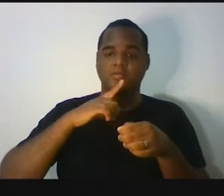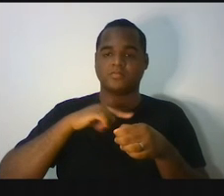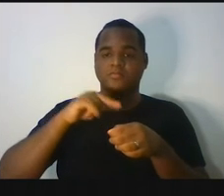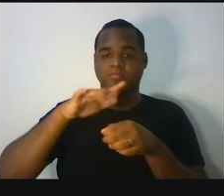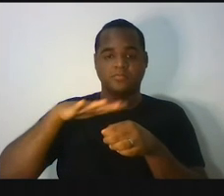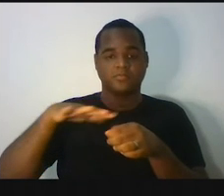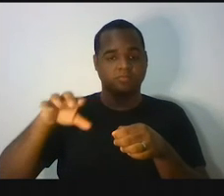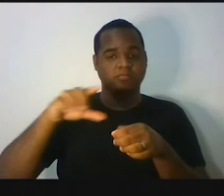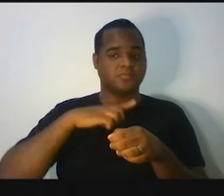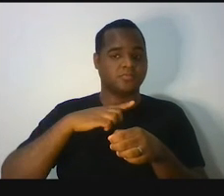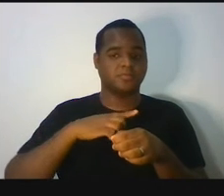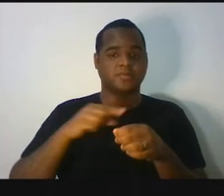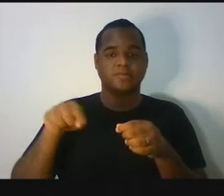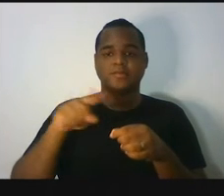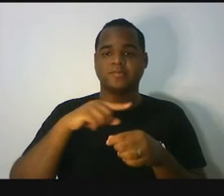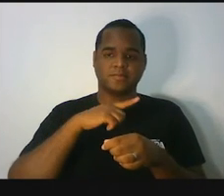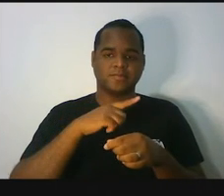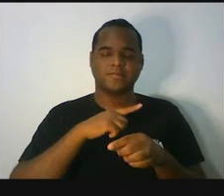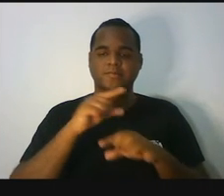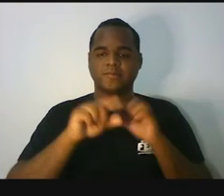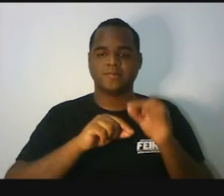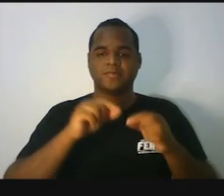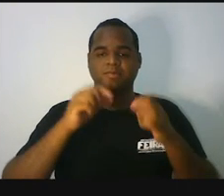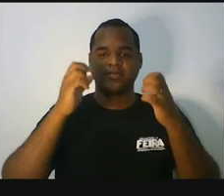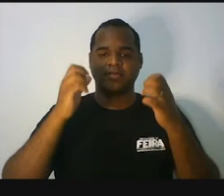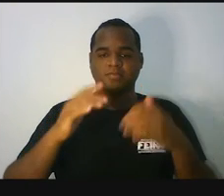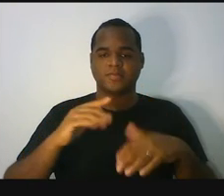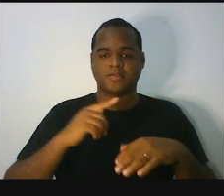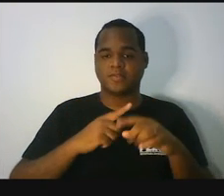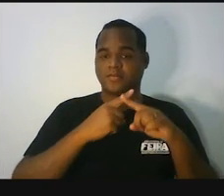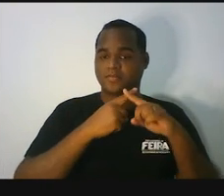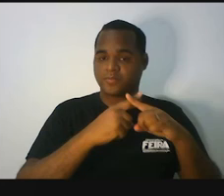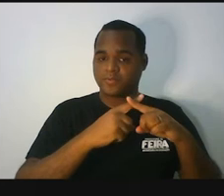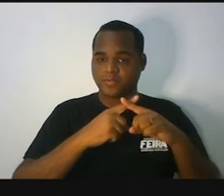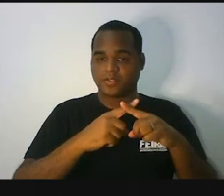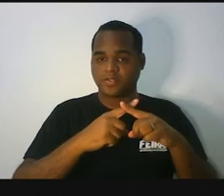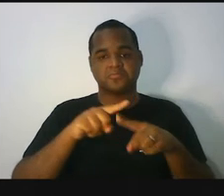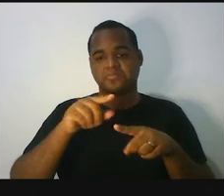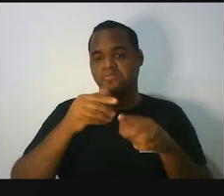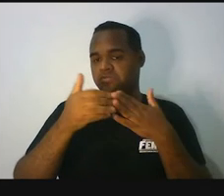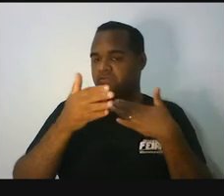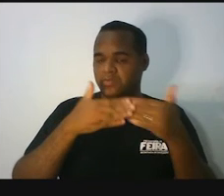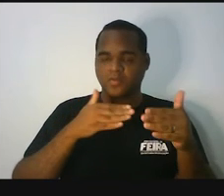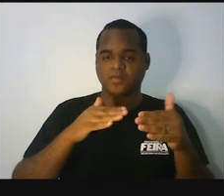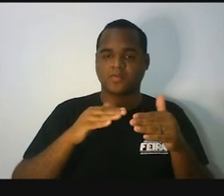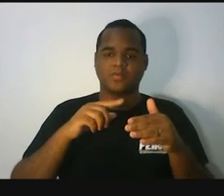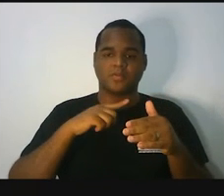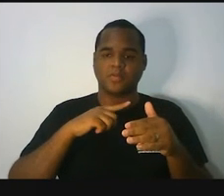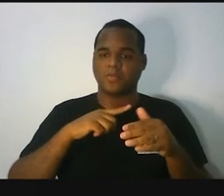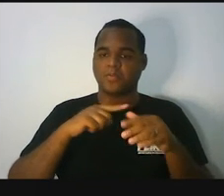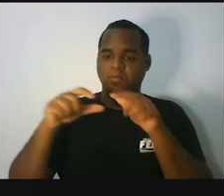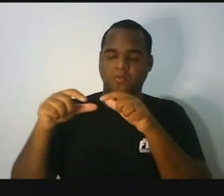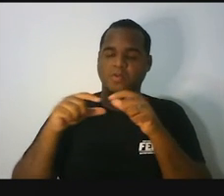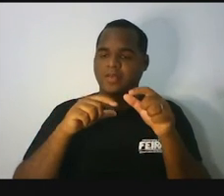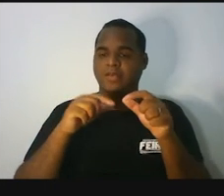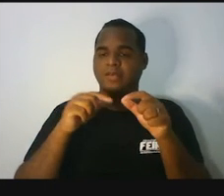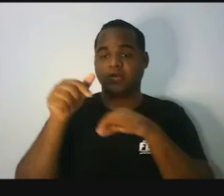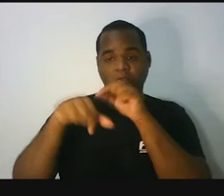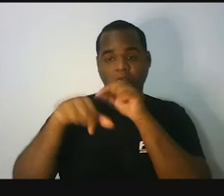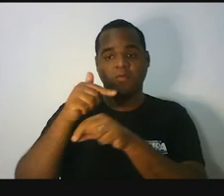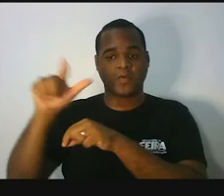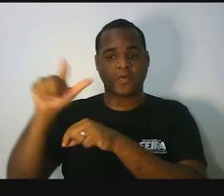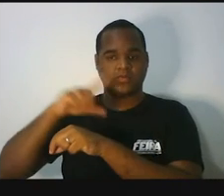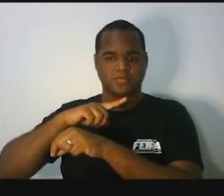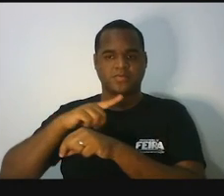a gente tem a multiplicação de alguma coisa quando muda de lado na igualdade